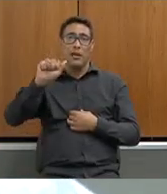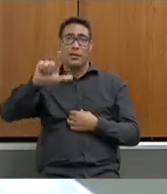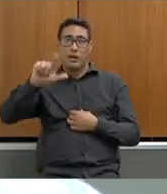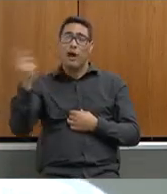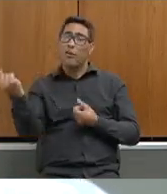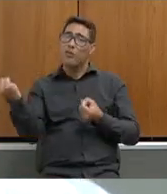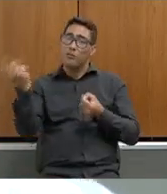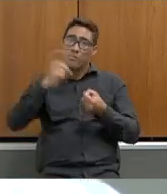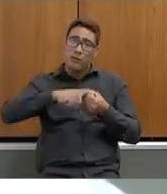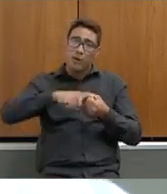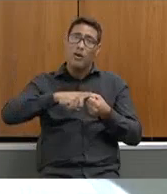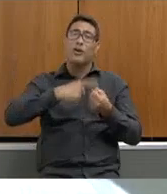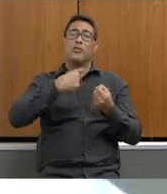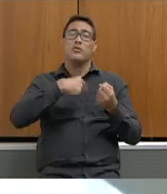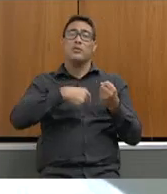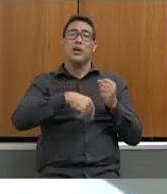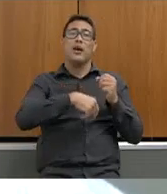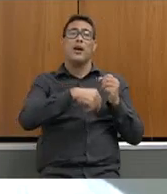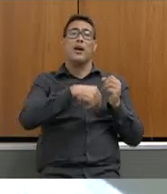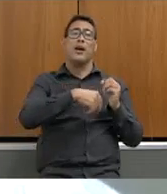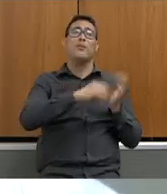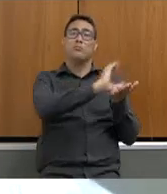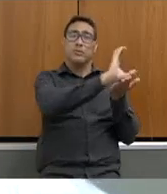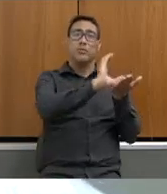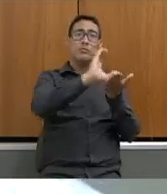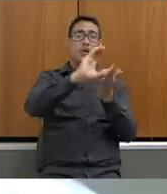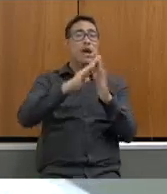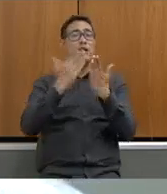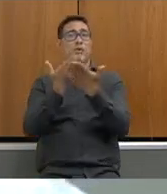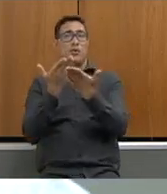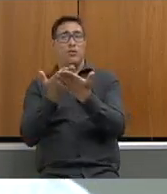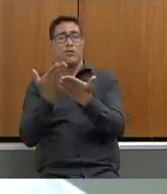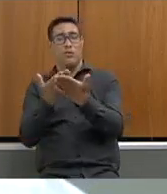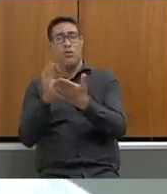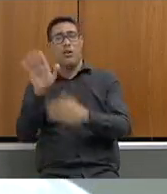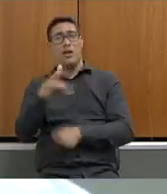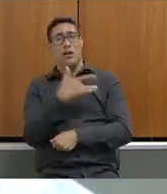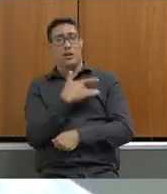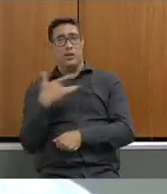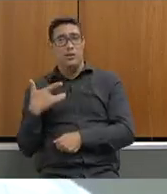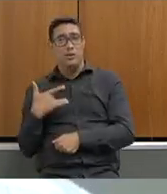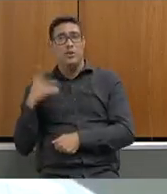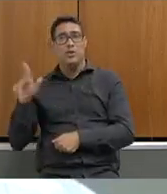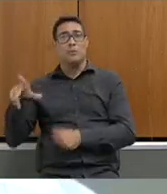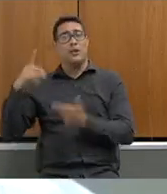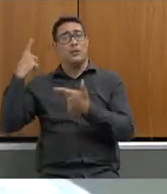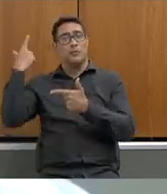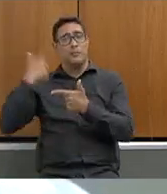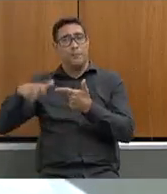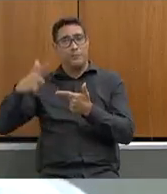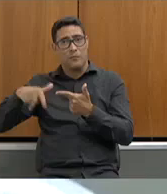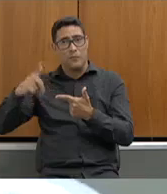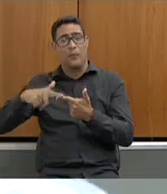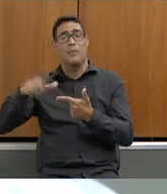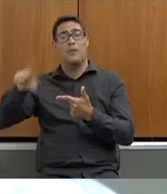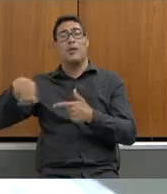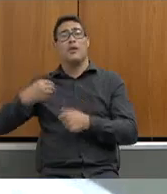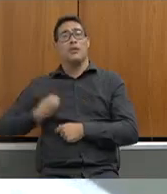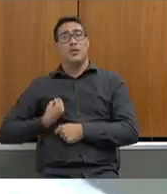financiar as escolas e a saúde para evitar que problemas que nós vivemos